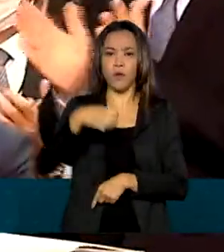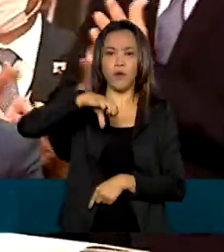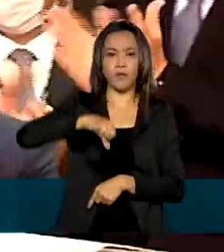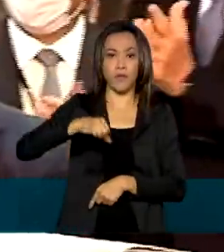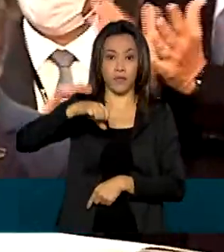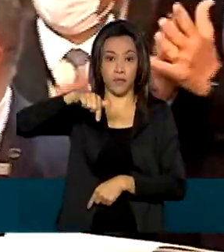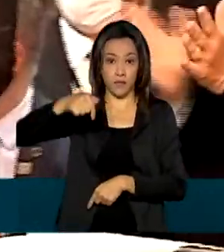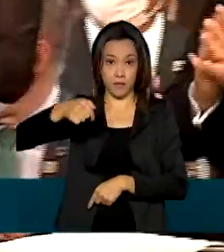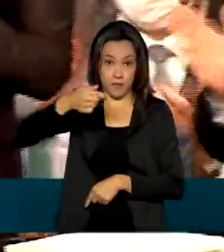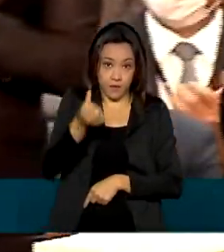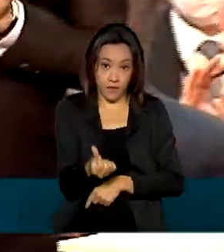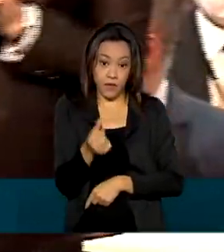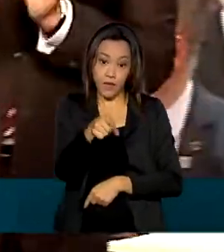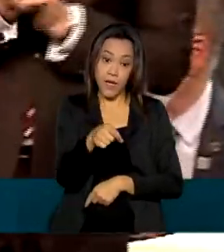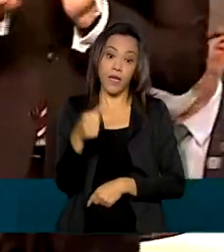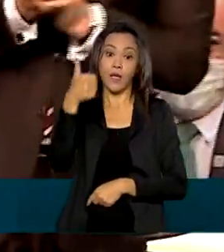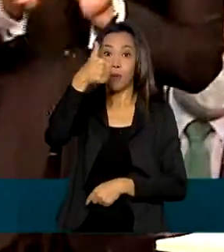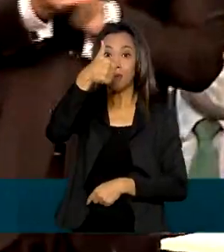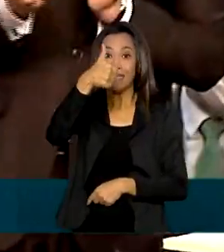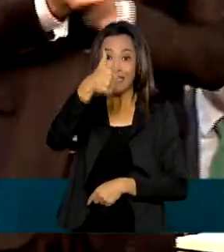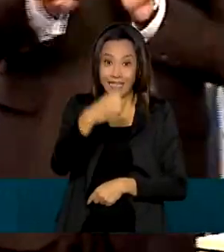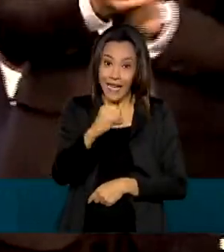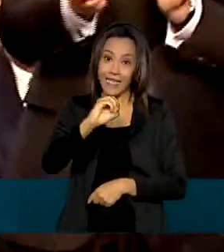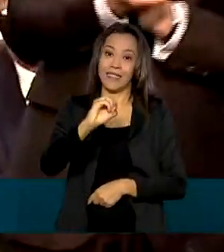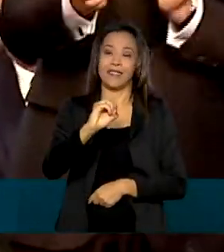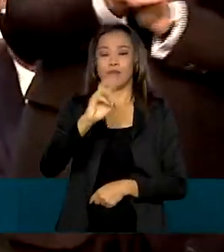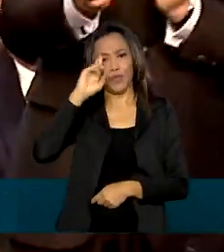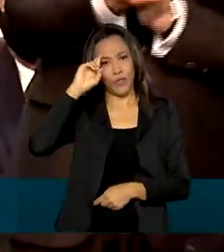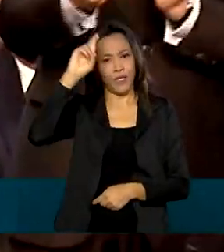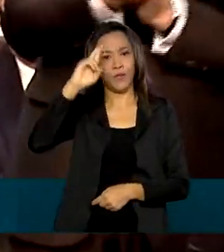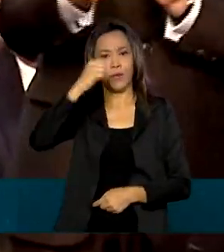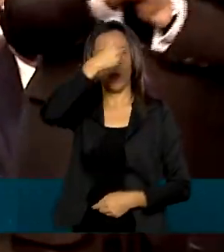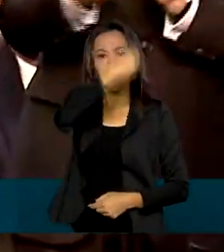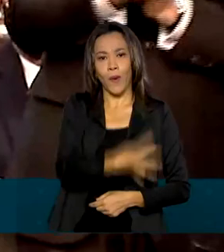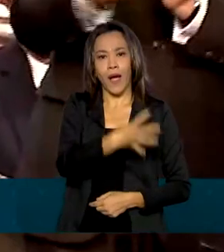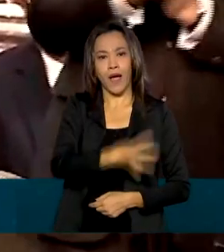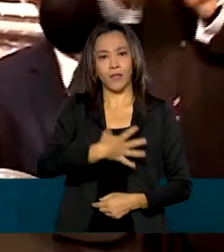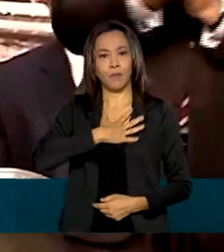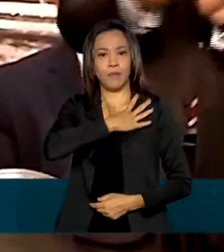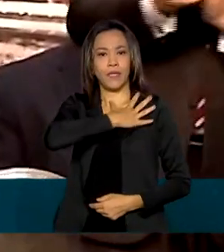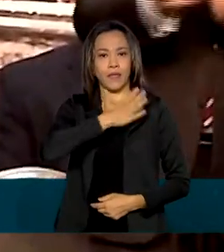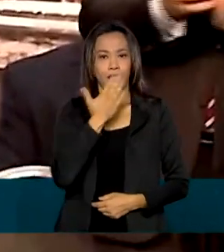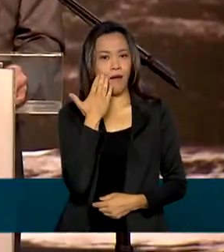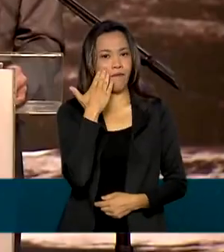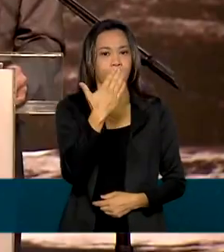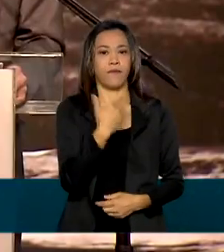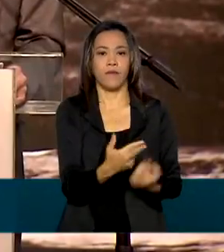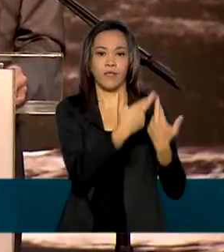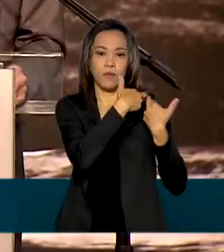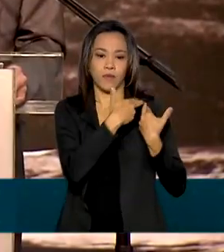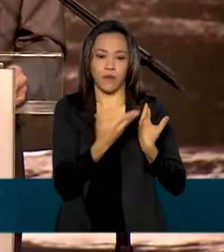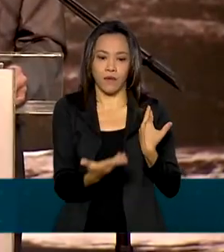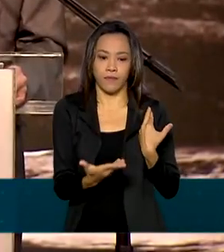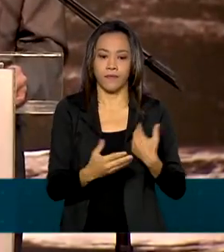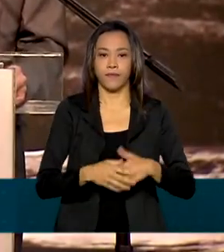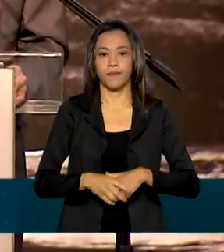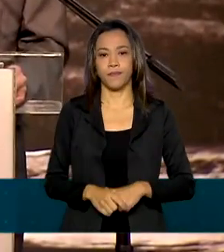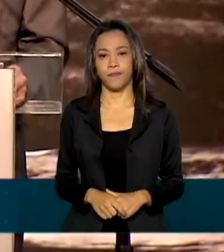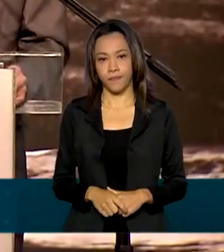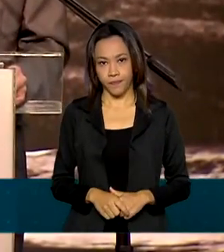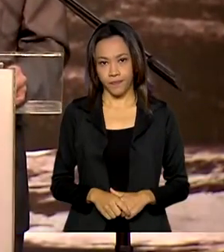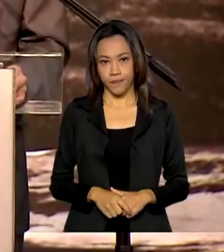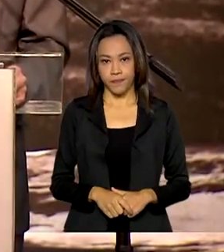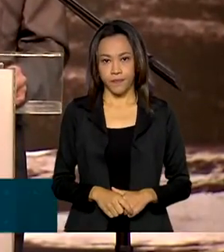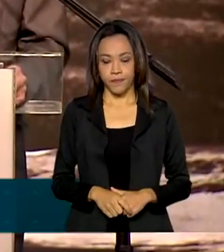13º diretor-geral brasileiro de Itaipu e o 4º militar à frente da hidrelétrica. Dar continuidade